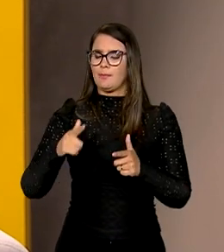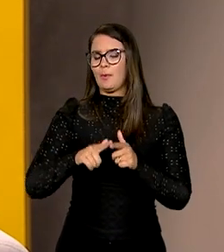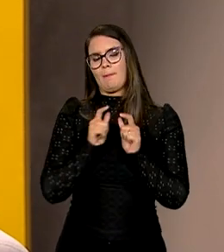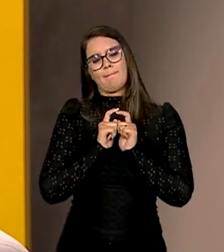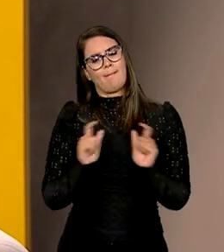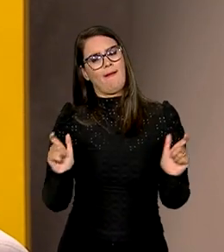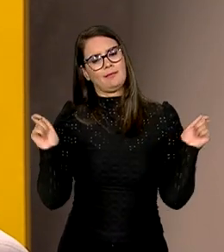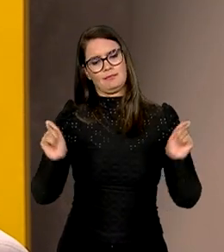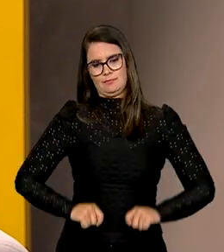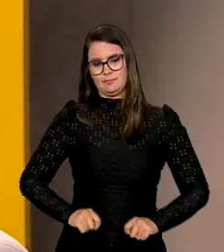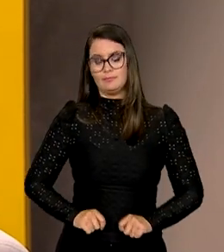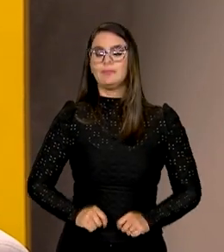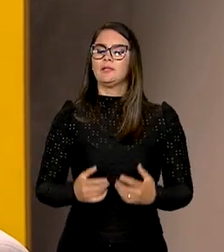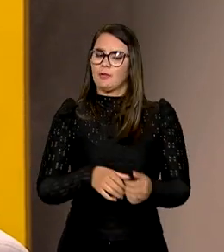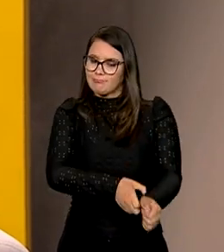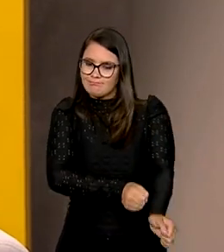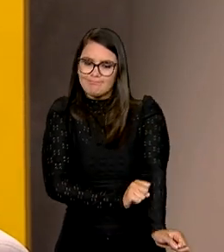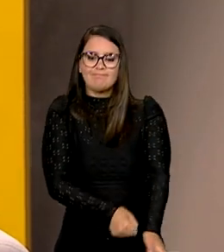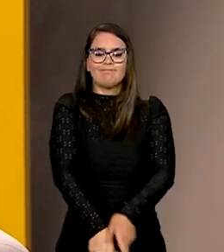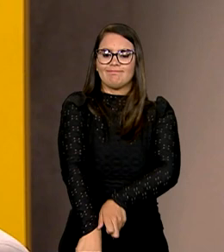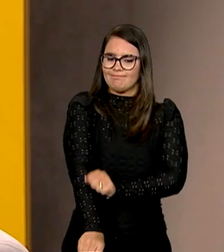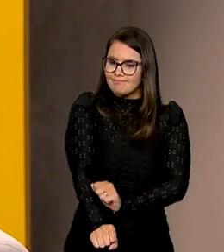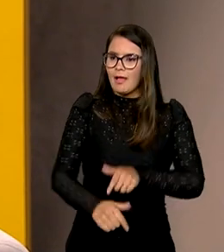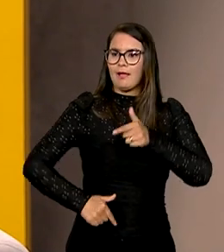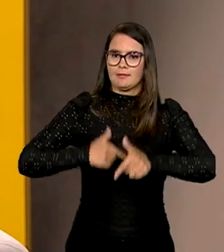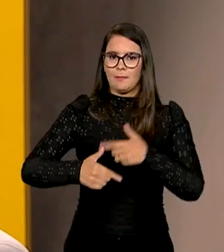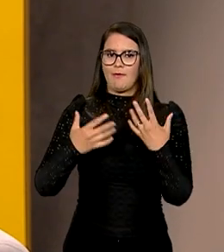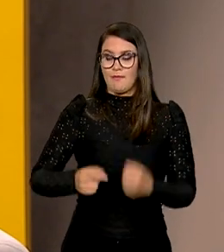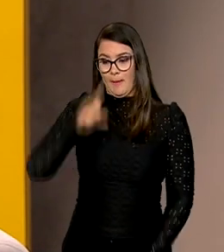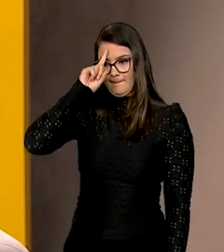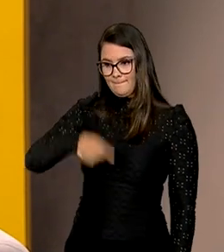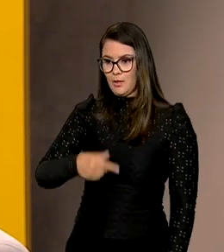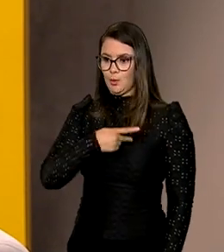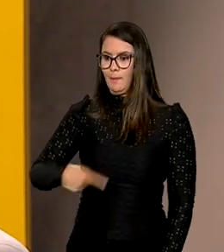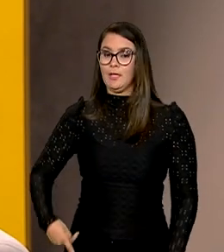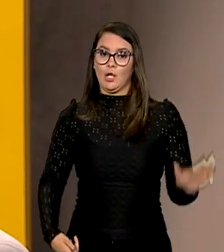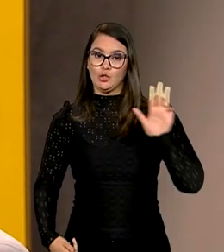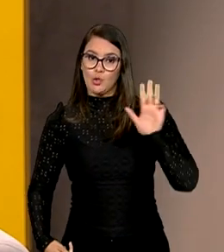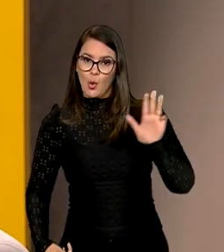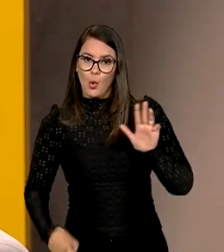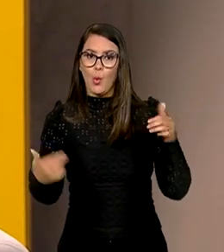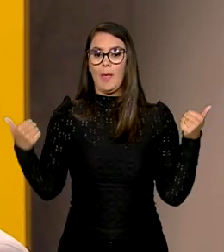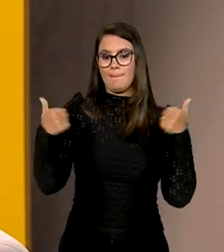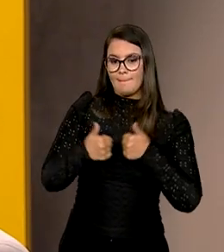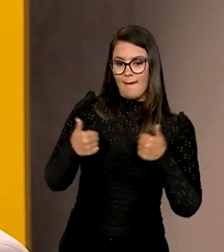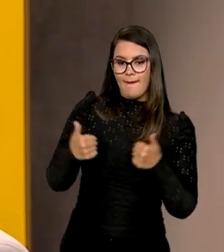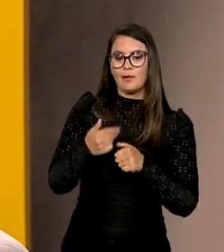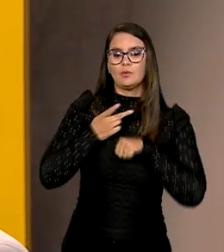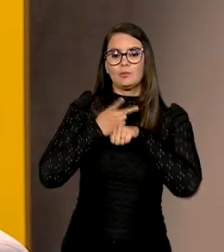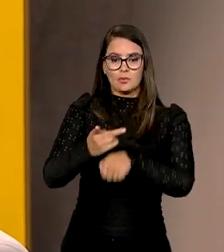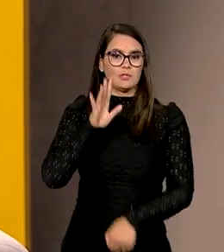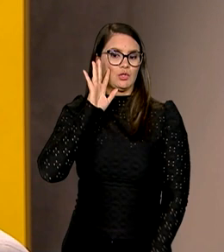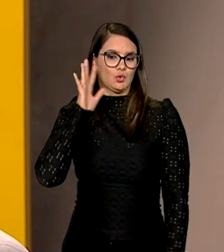maior. Então, mãos à obra, vamos trabalhar, determinação do nosso presidente Lula de aproximar, de estar próximo e de buscar